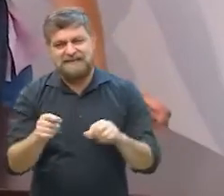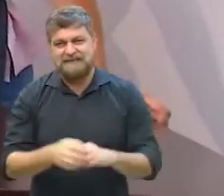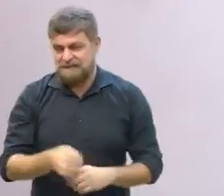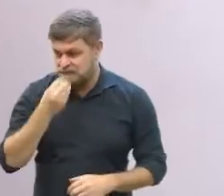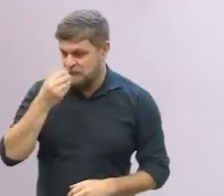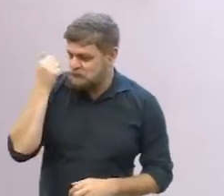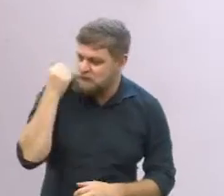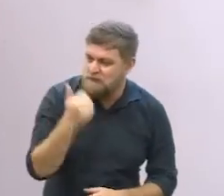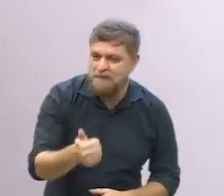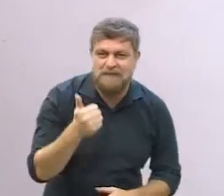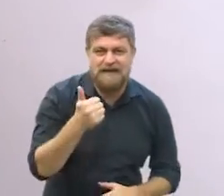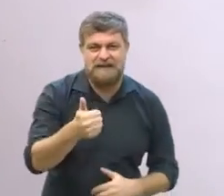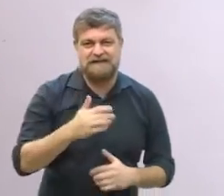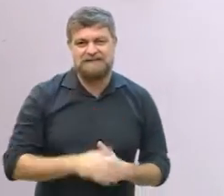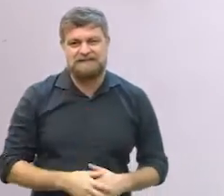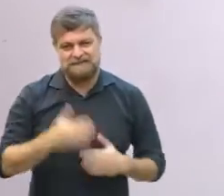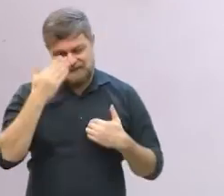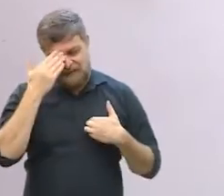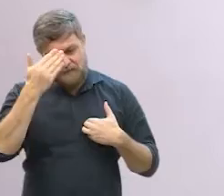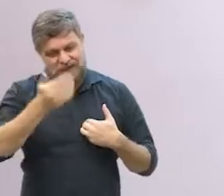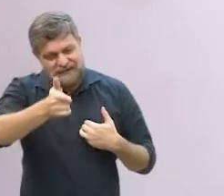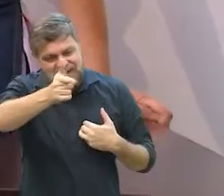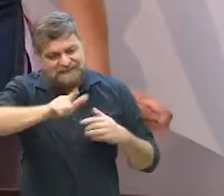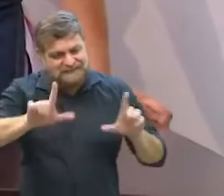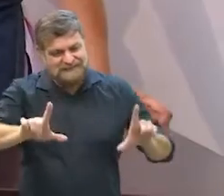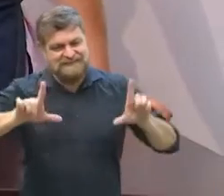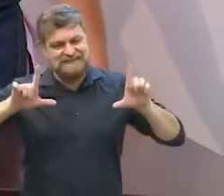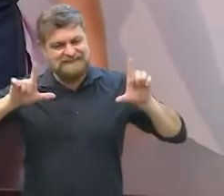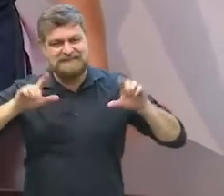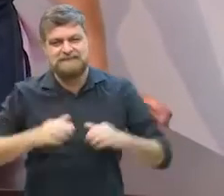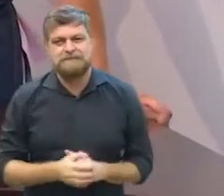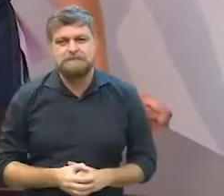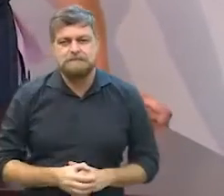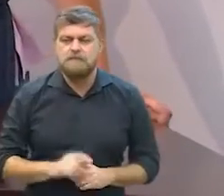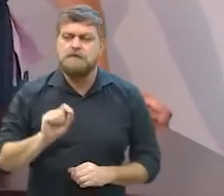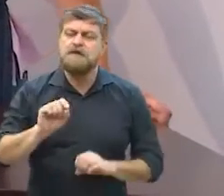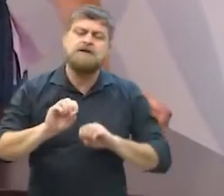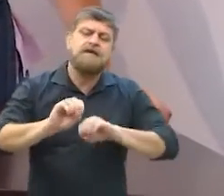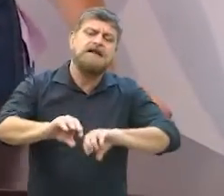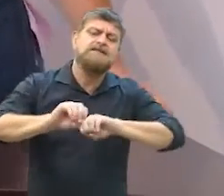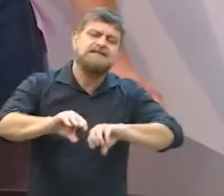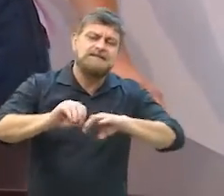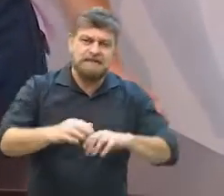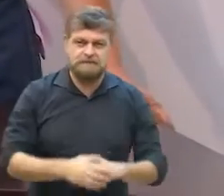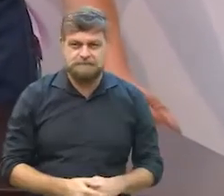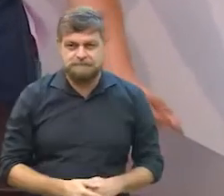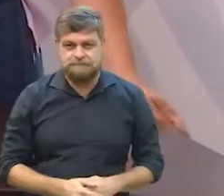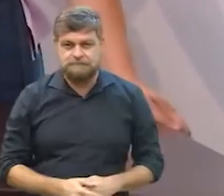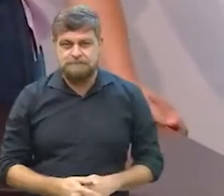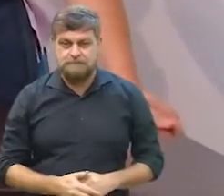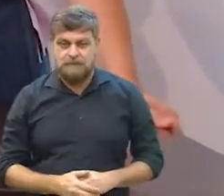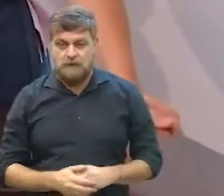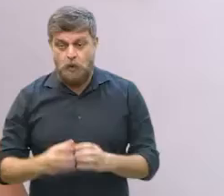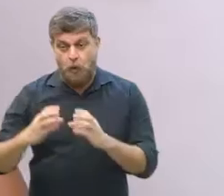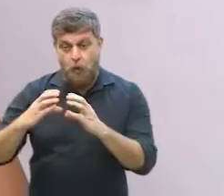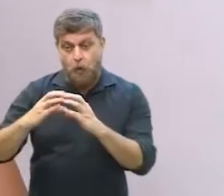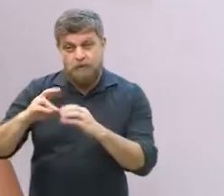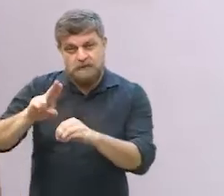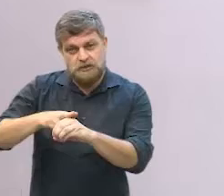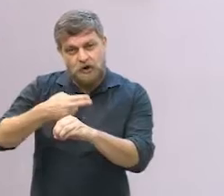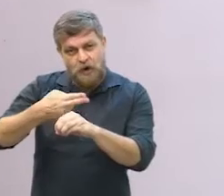Adriana tudo bem Michel obrigada mais uma vez olha só o a gente vai ensinar pro pessoal a gente vai ensinar ovinho